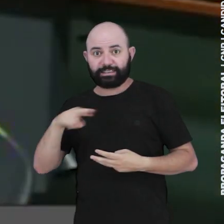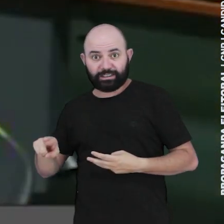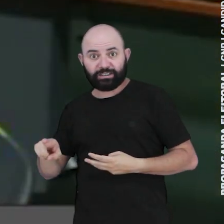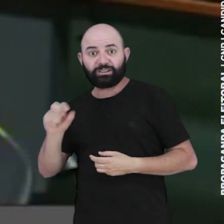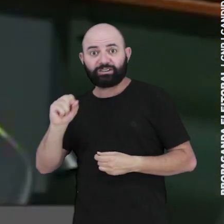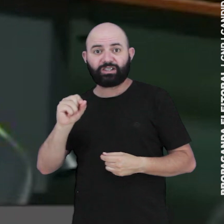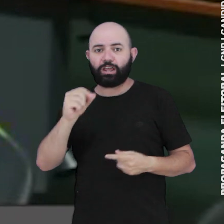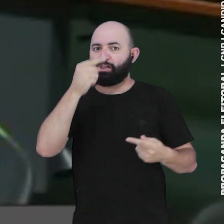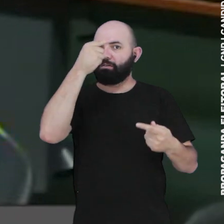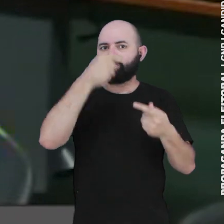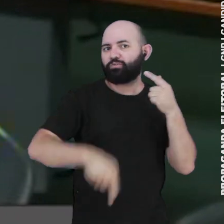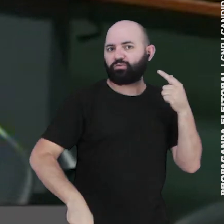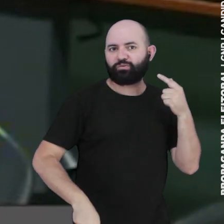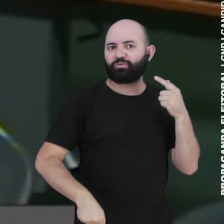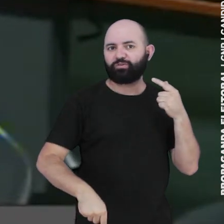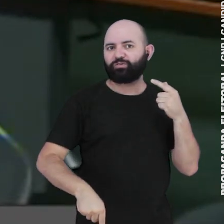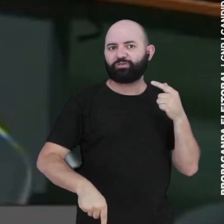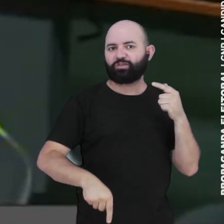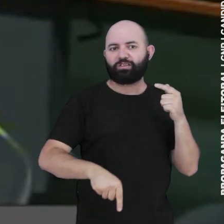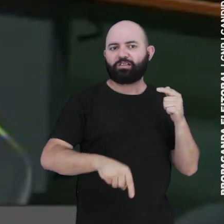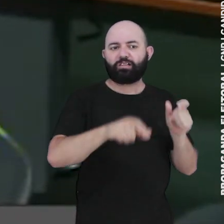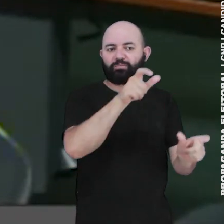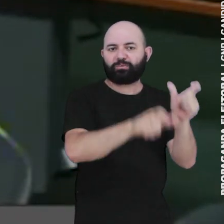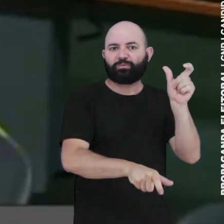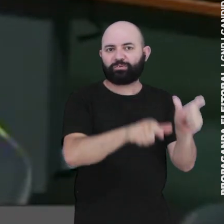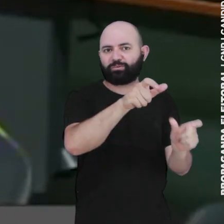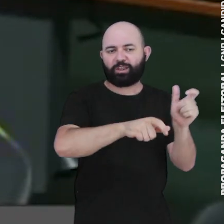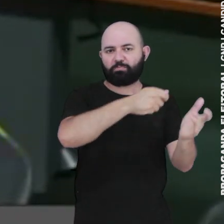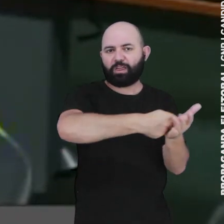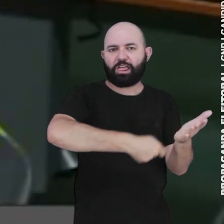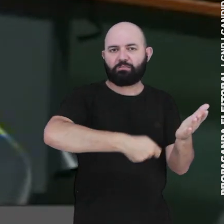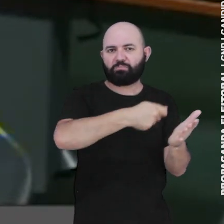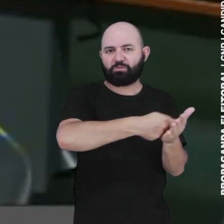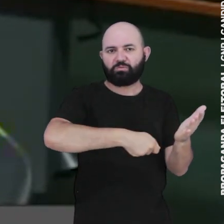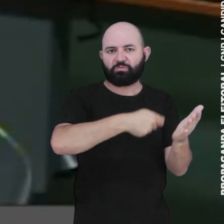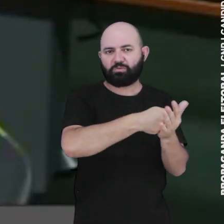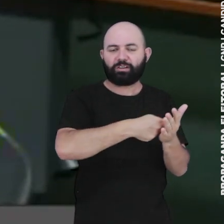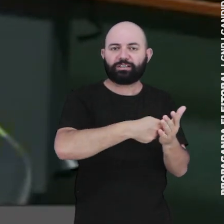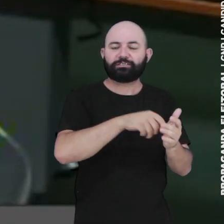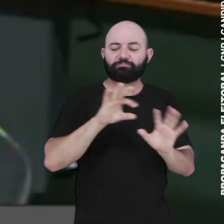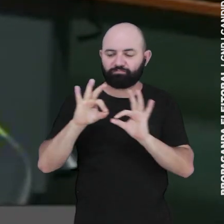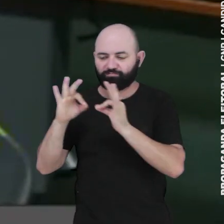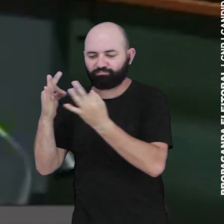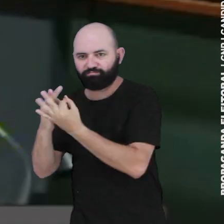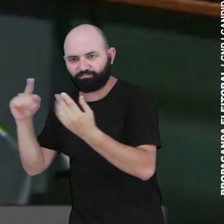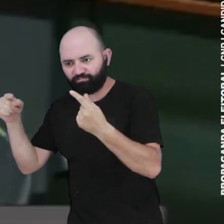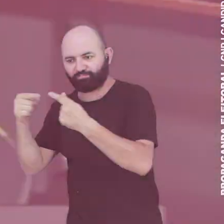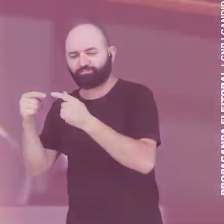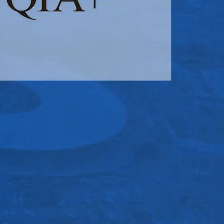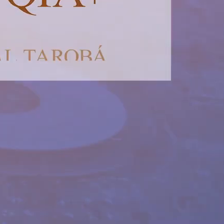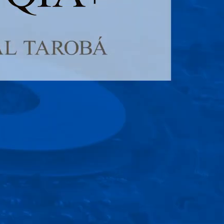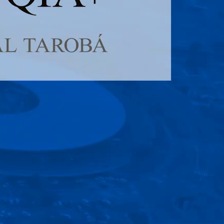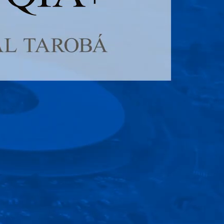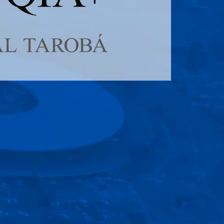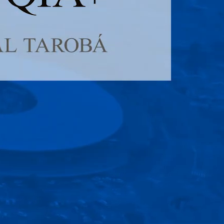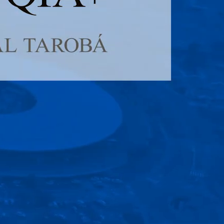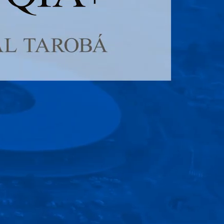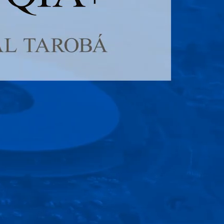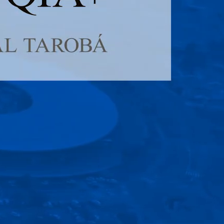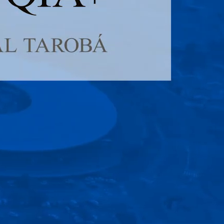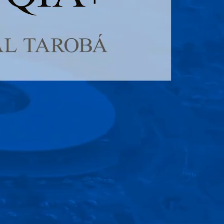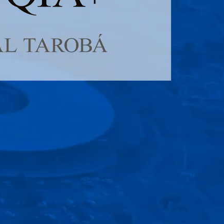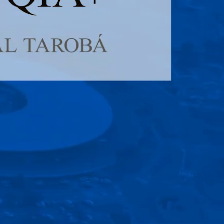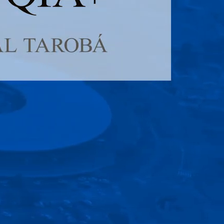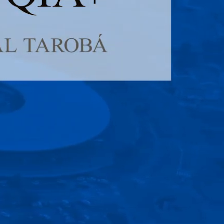religiosa, que não estejam em desacordo com as convicções estabelecidas no âmbito familiar. Se os pais